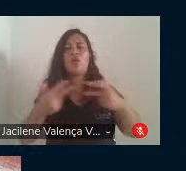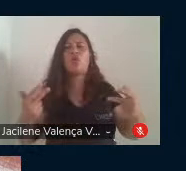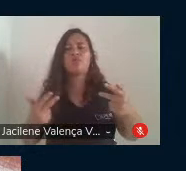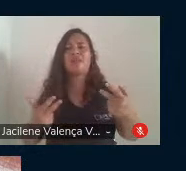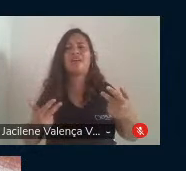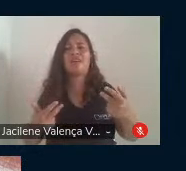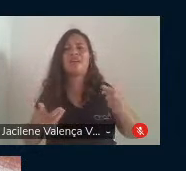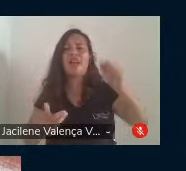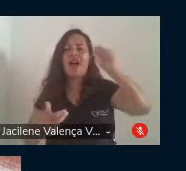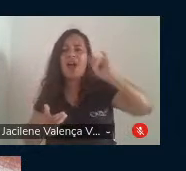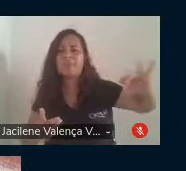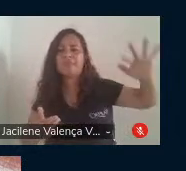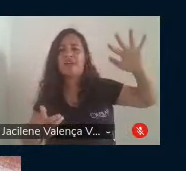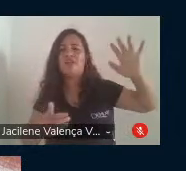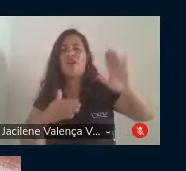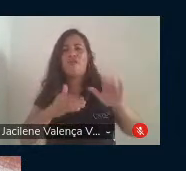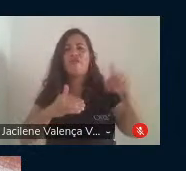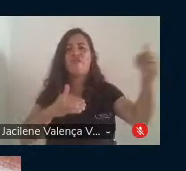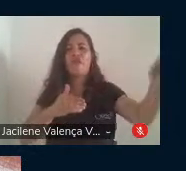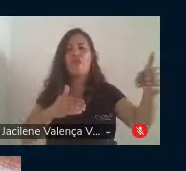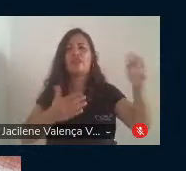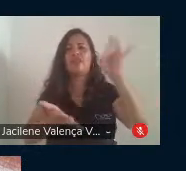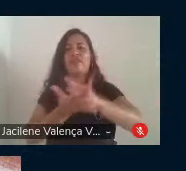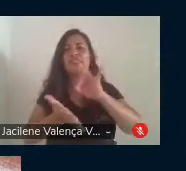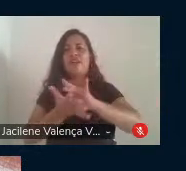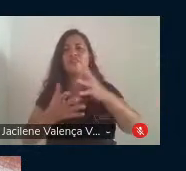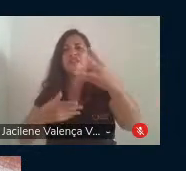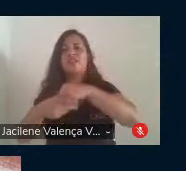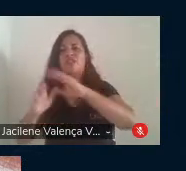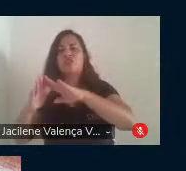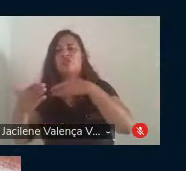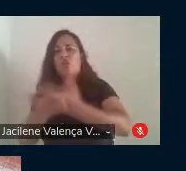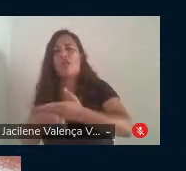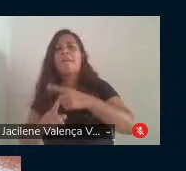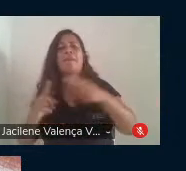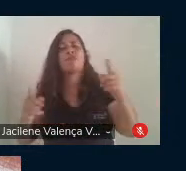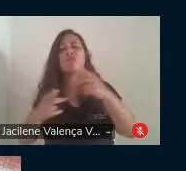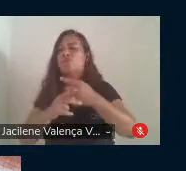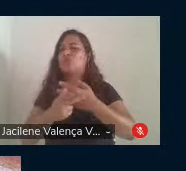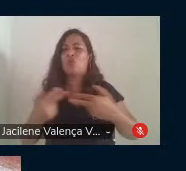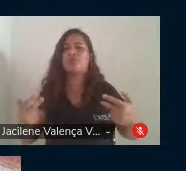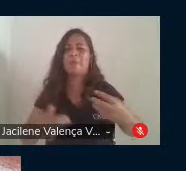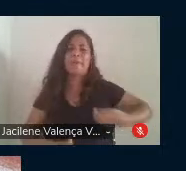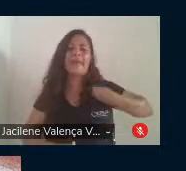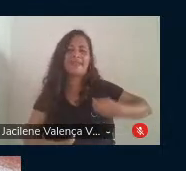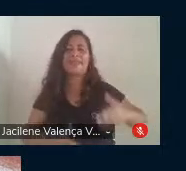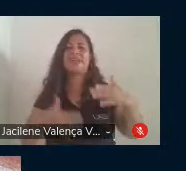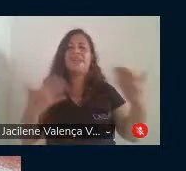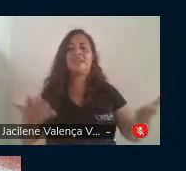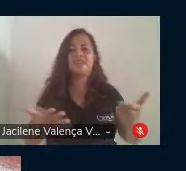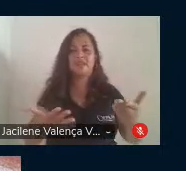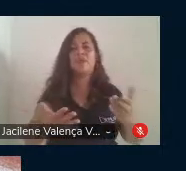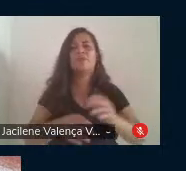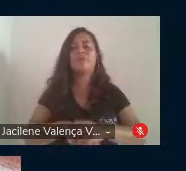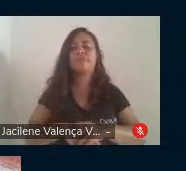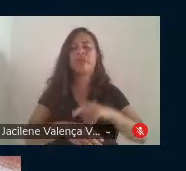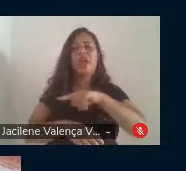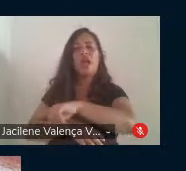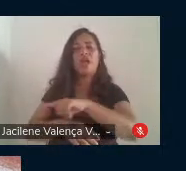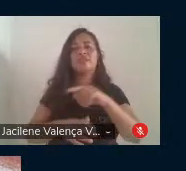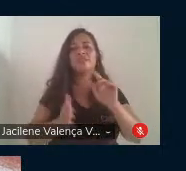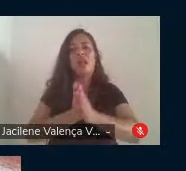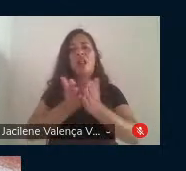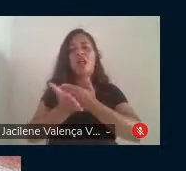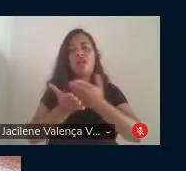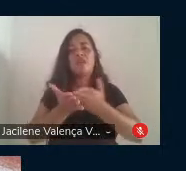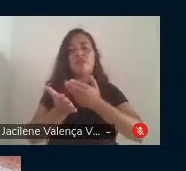fora dessa realidade da escola, mas como algo presente também. Então, fundamentalmente, esse livro ele vai